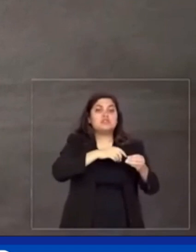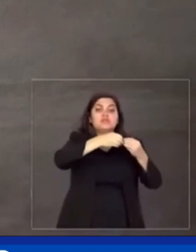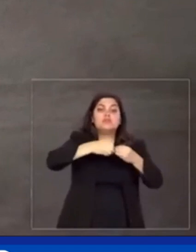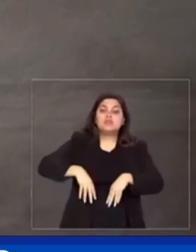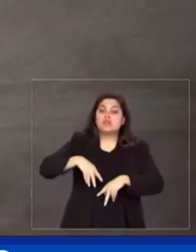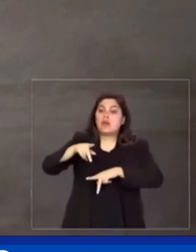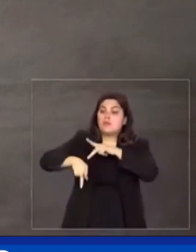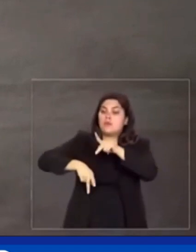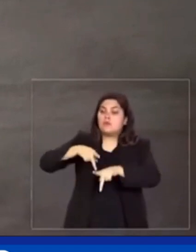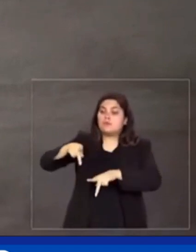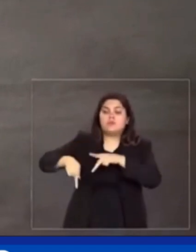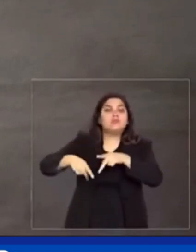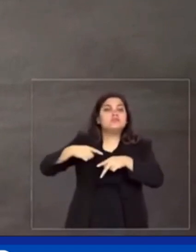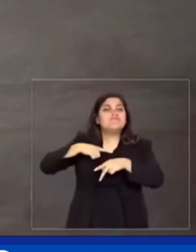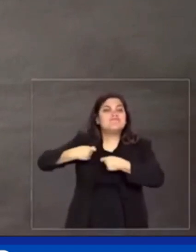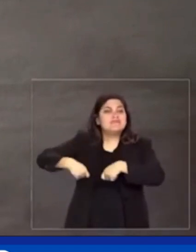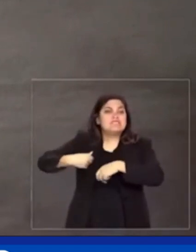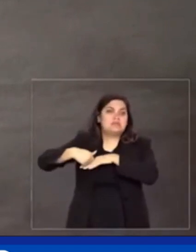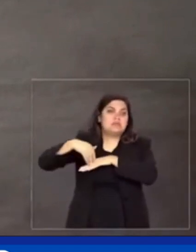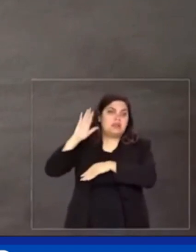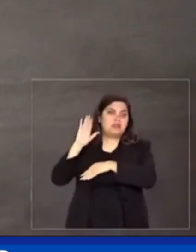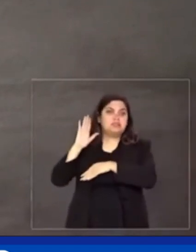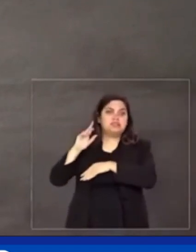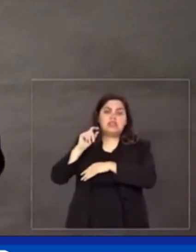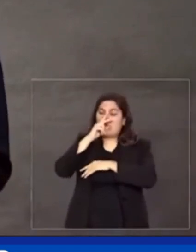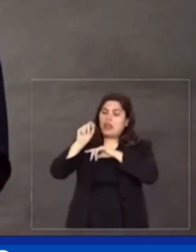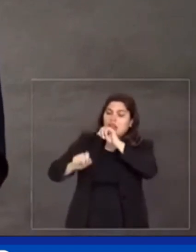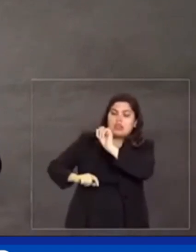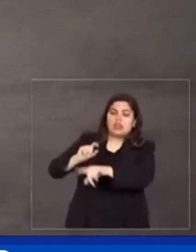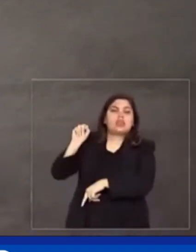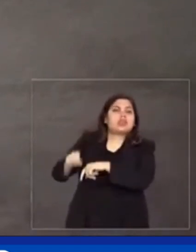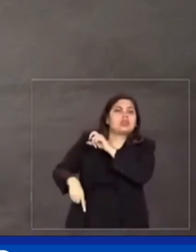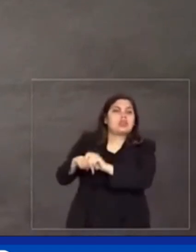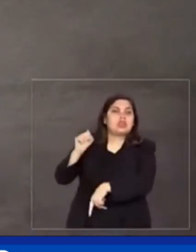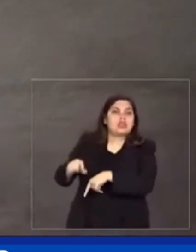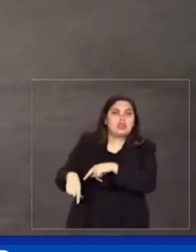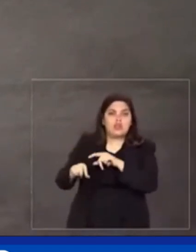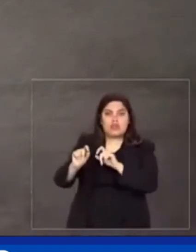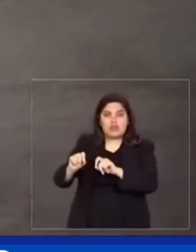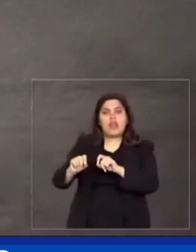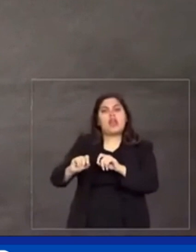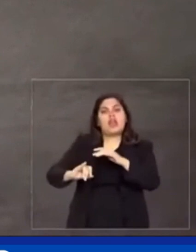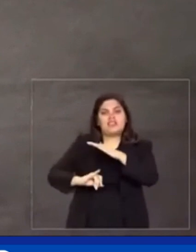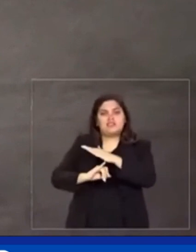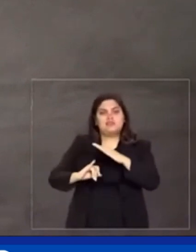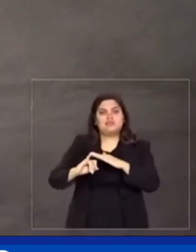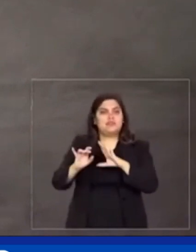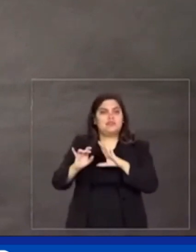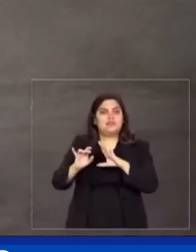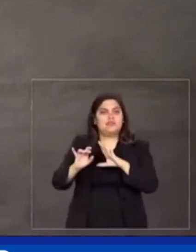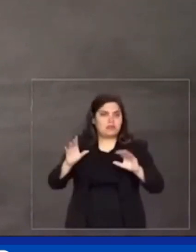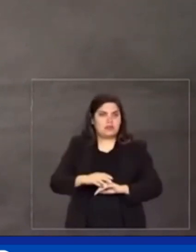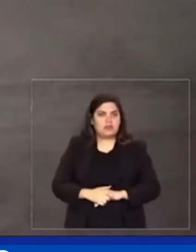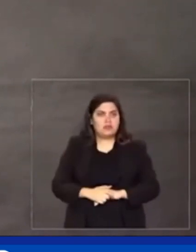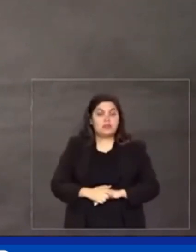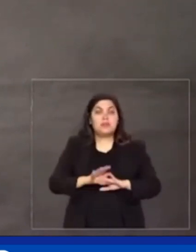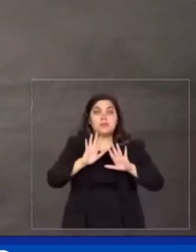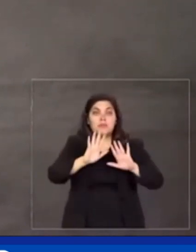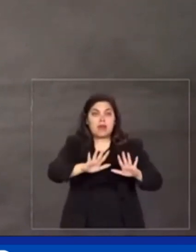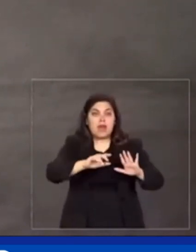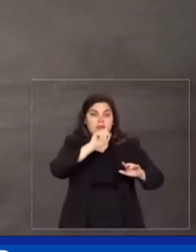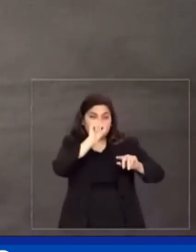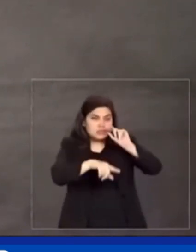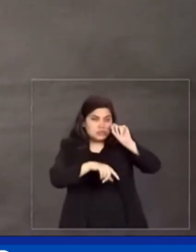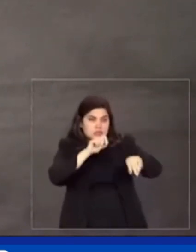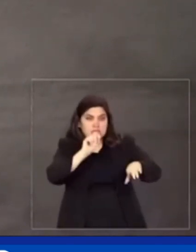mais necessitada o ataque sistemático às instituições democráticas. mas as ameaças à